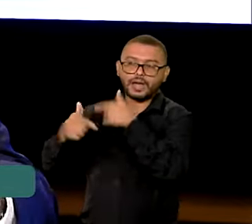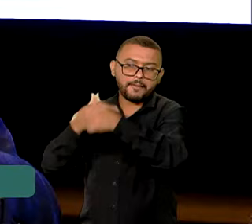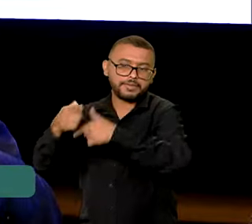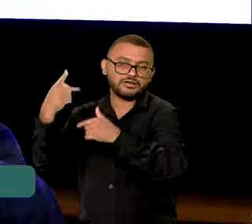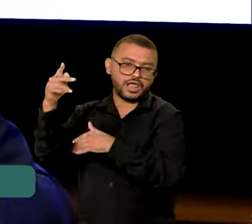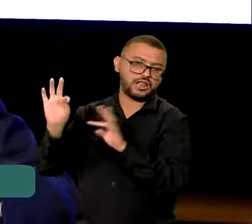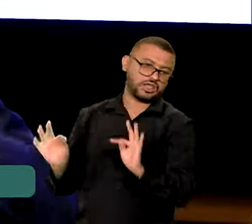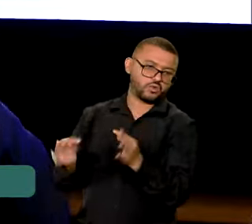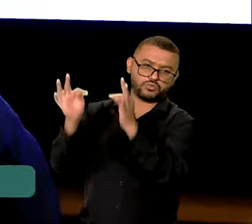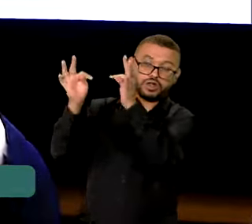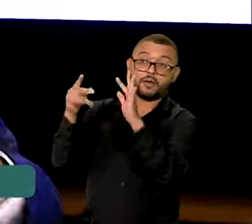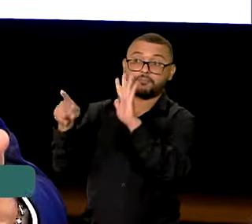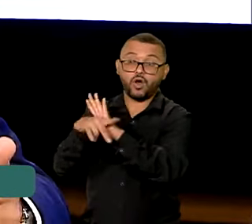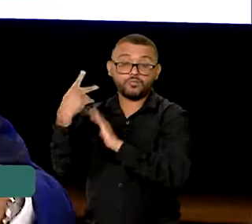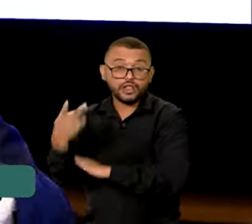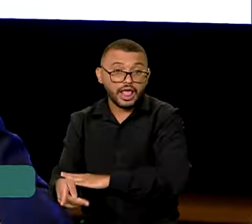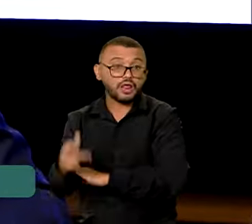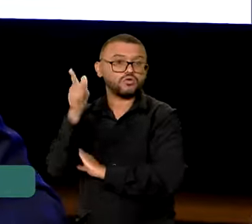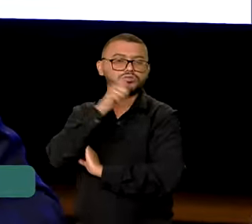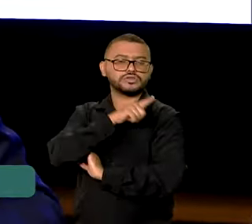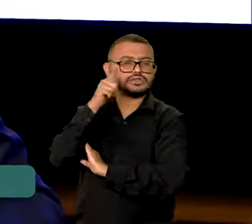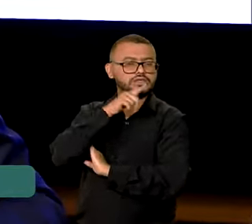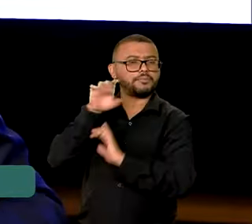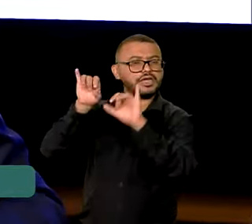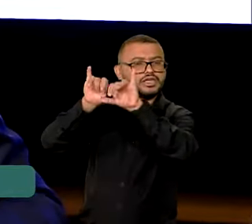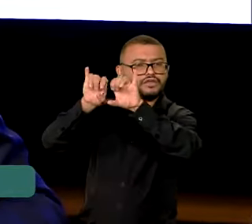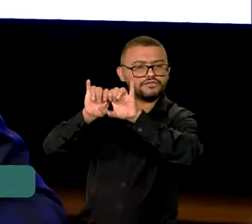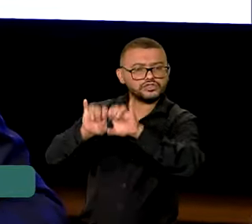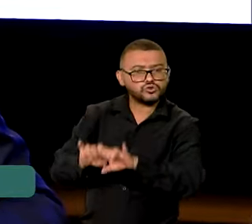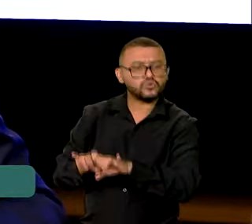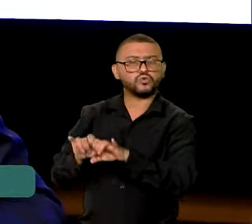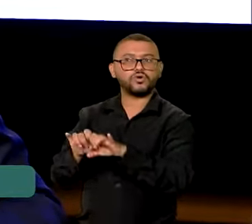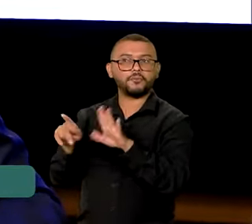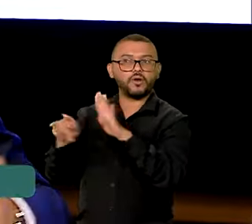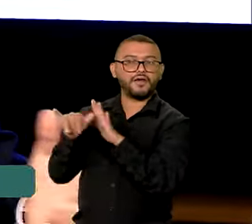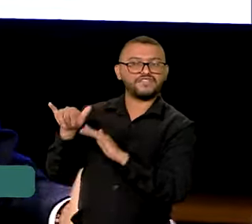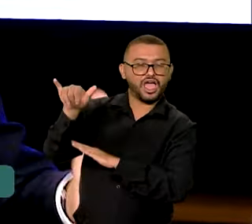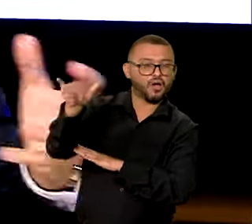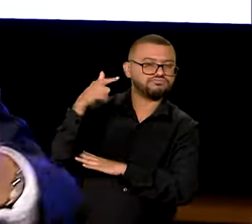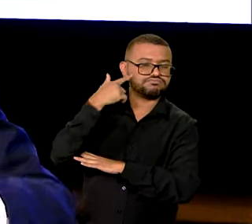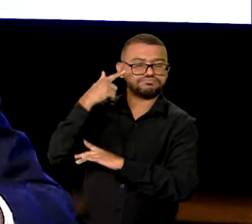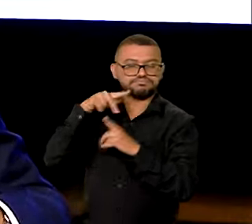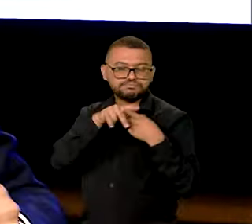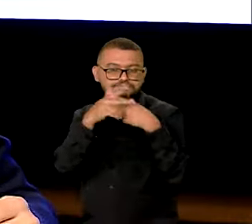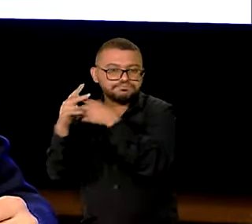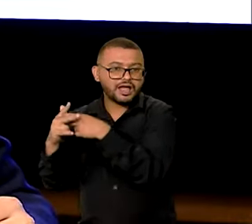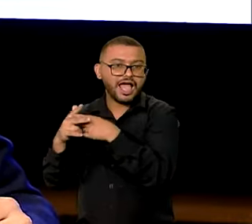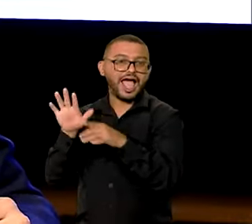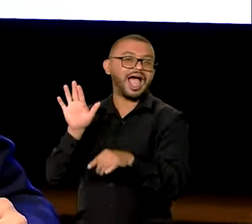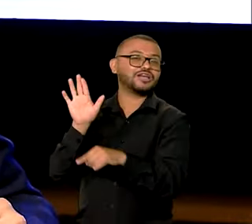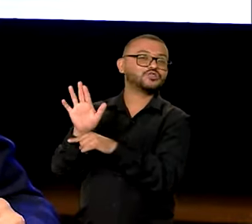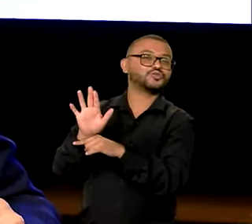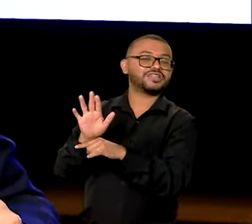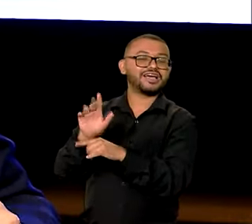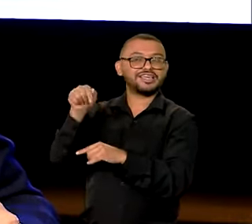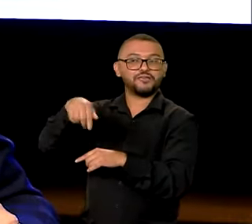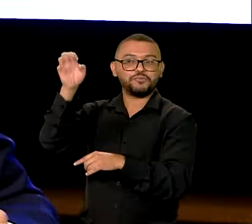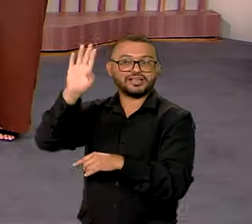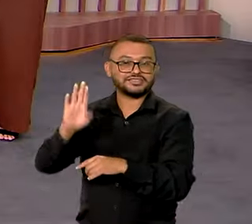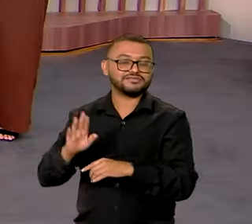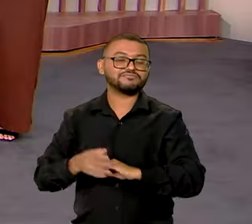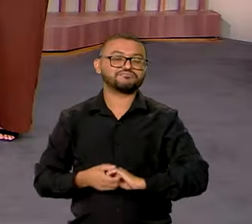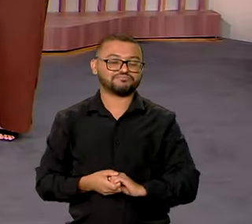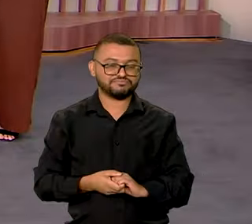melhorar a tecnologia, melhorar a infraestrutura, desses aviões, porque isso ajuda na aviação brasileira.